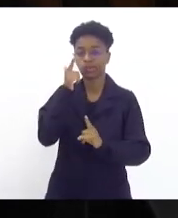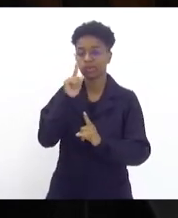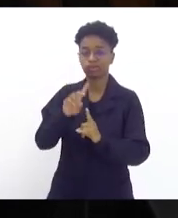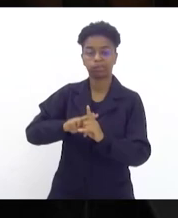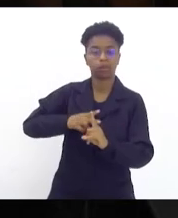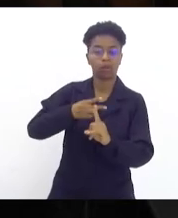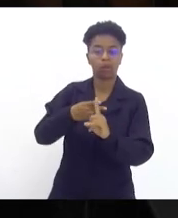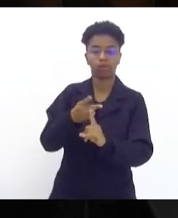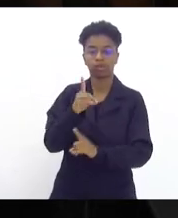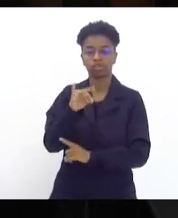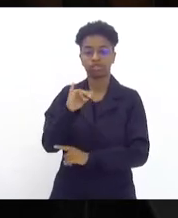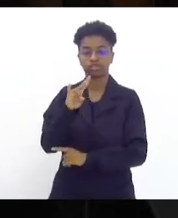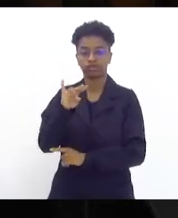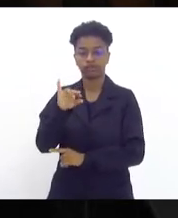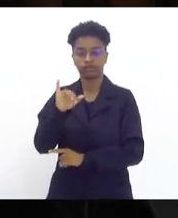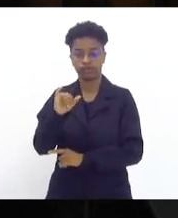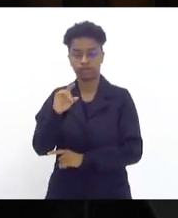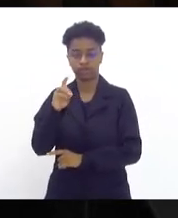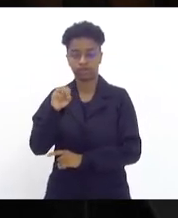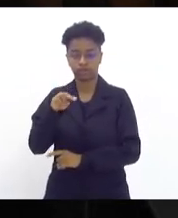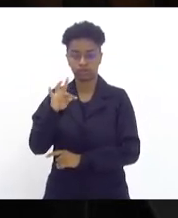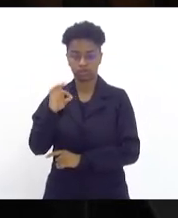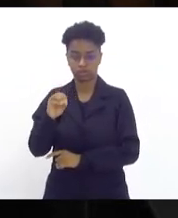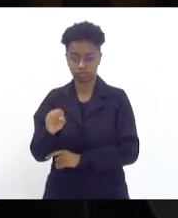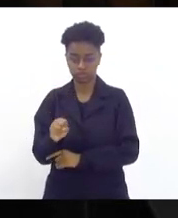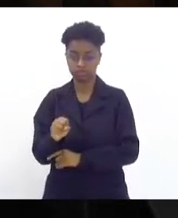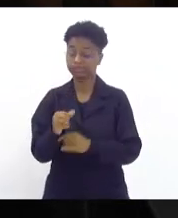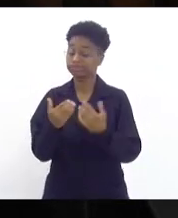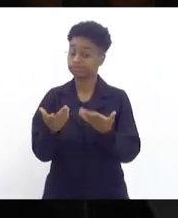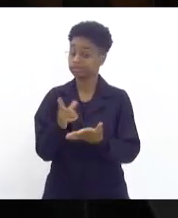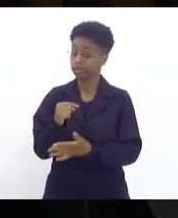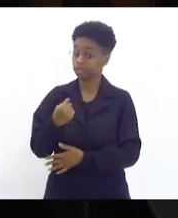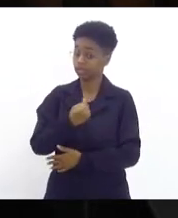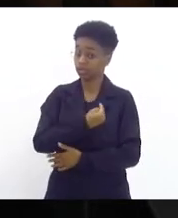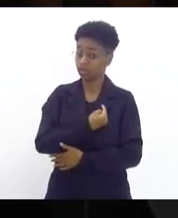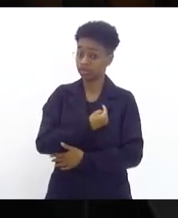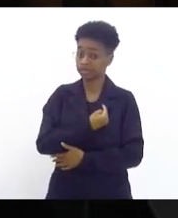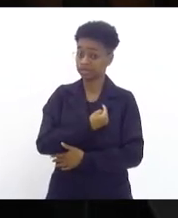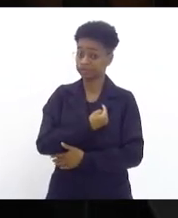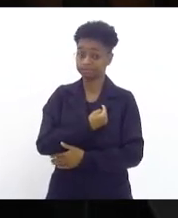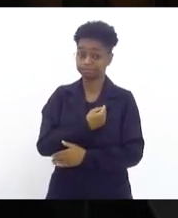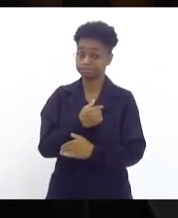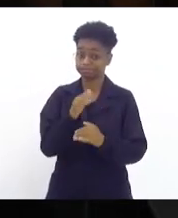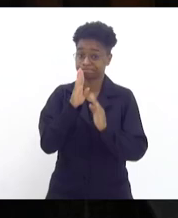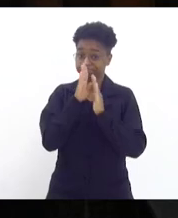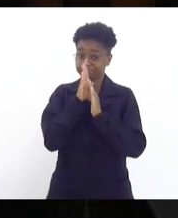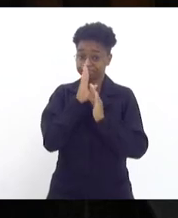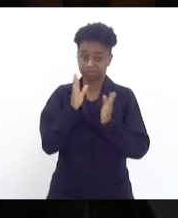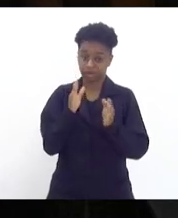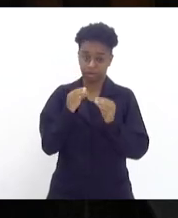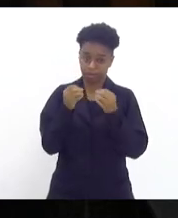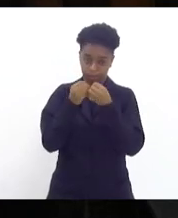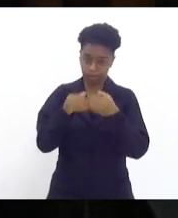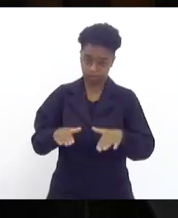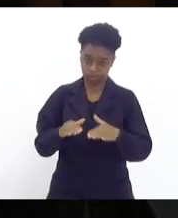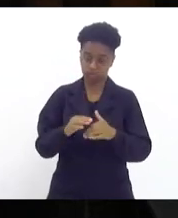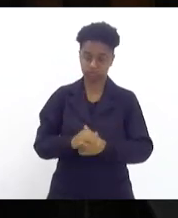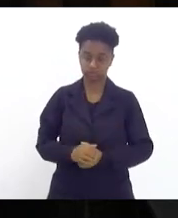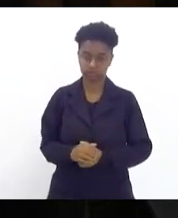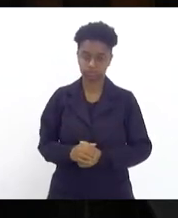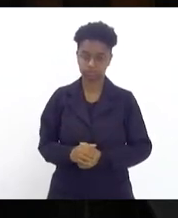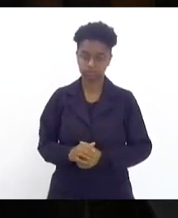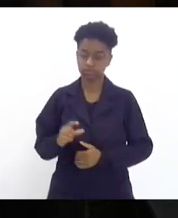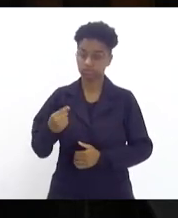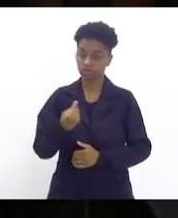E nós, para variar, ficávamos na rua da amargura. Fizemos